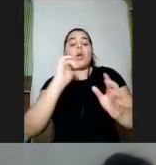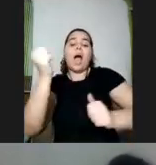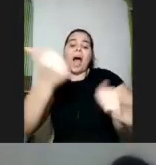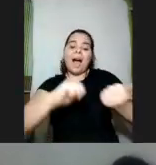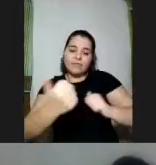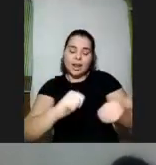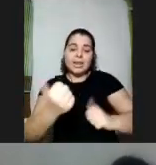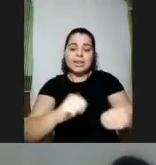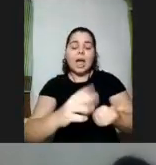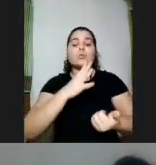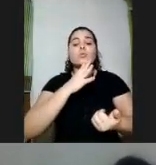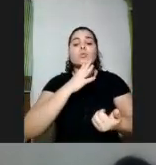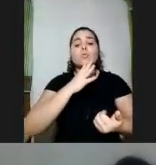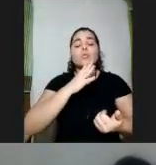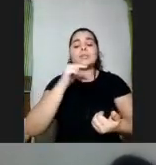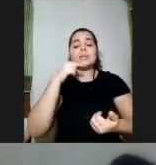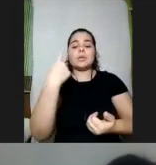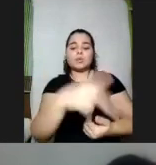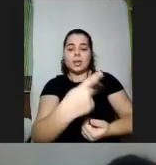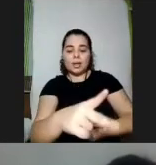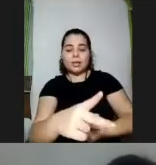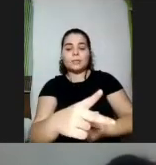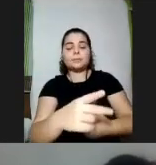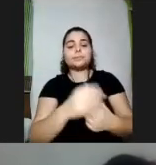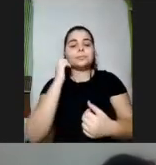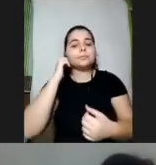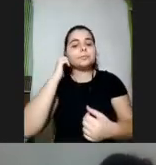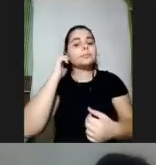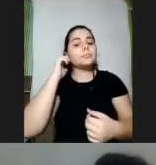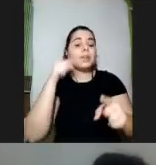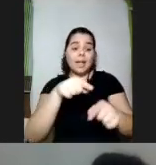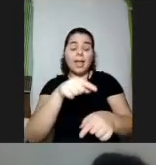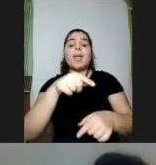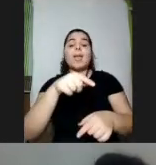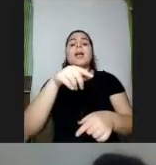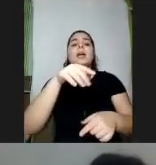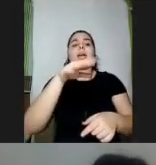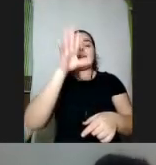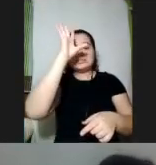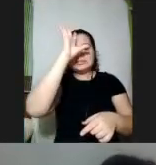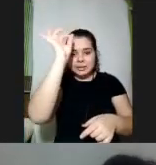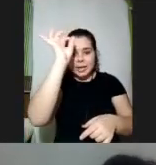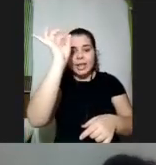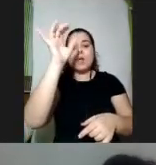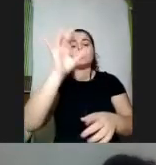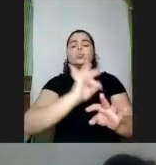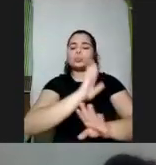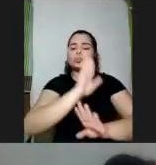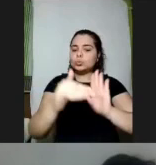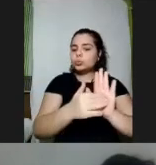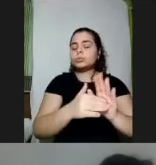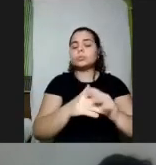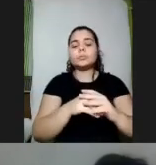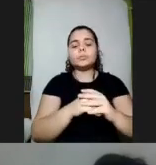certificação de que de fato a Beatriz tinha compreendido os conceitos centrais da história do cavalo de